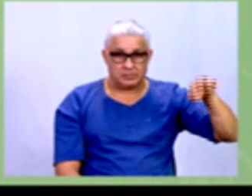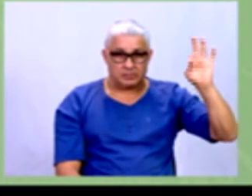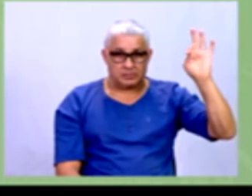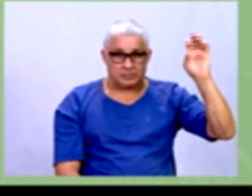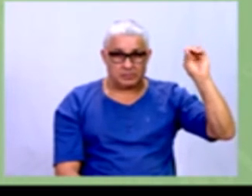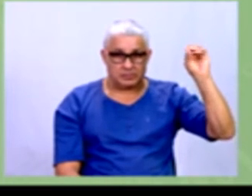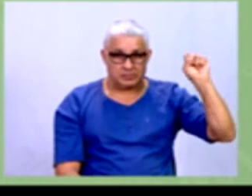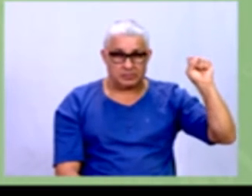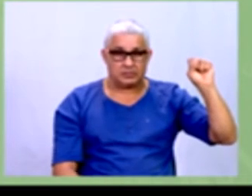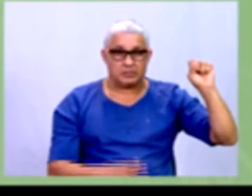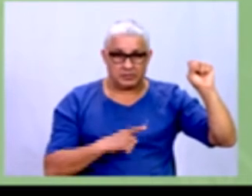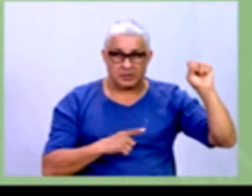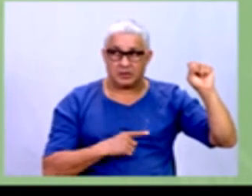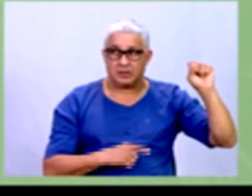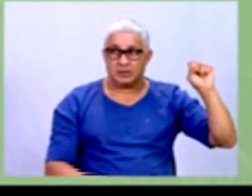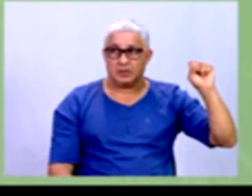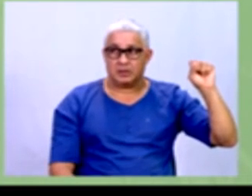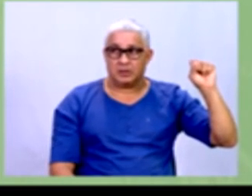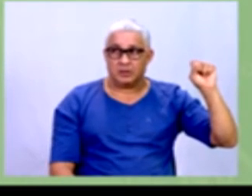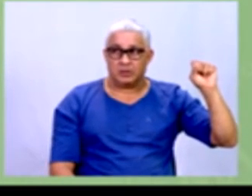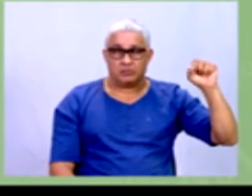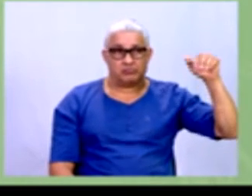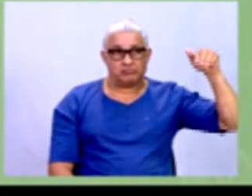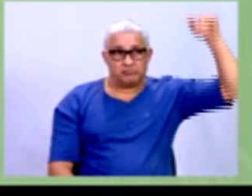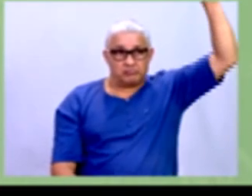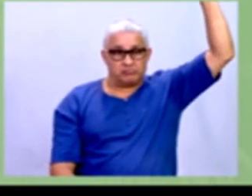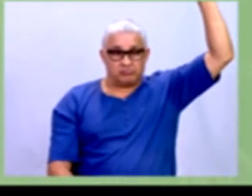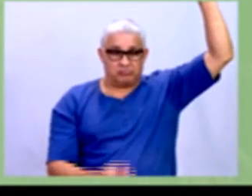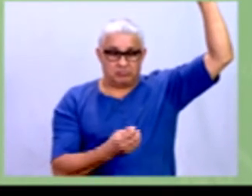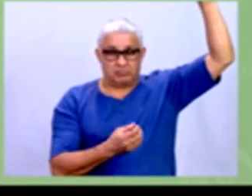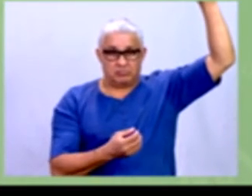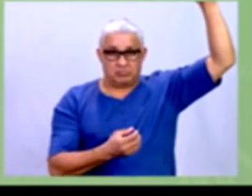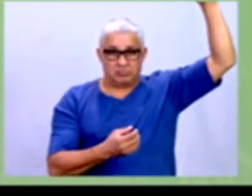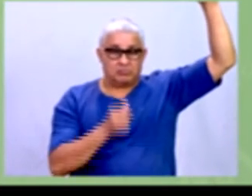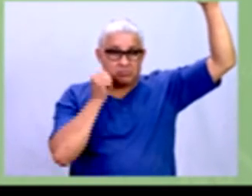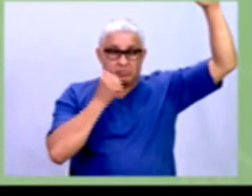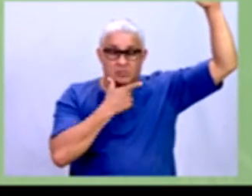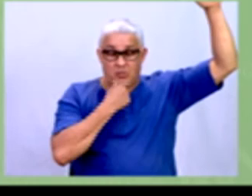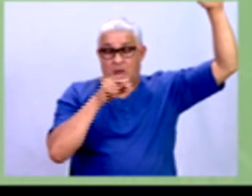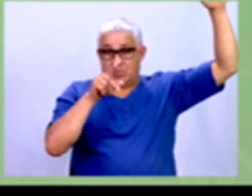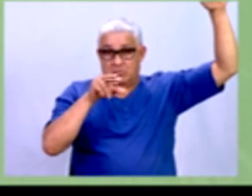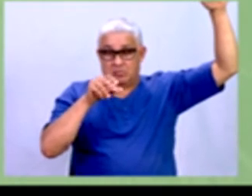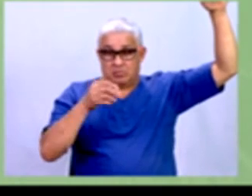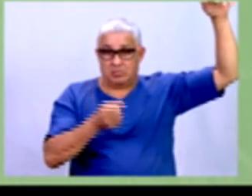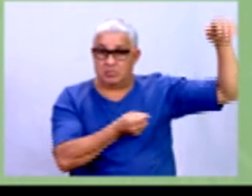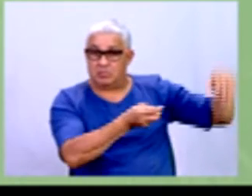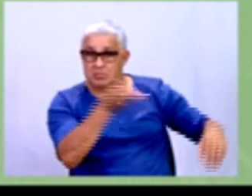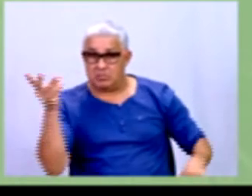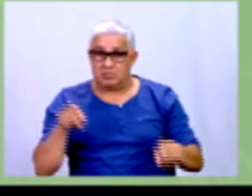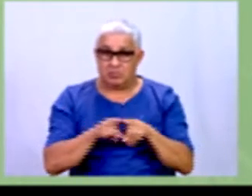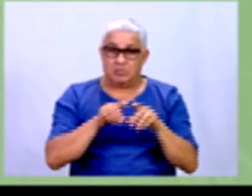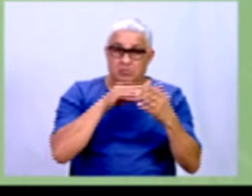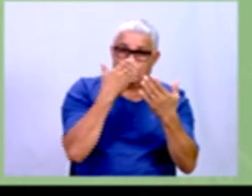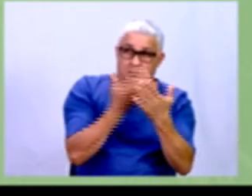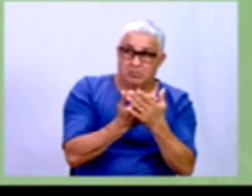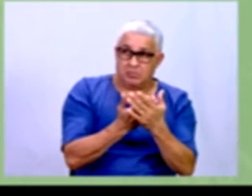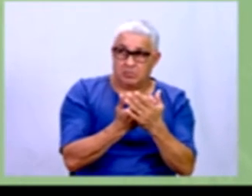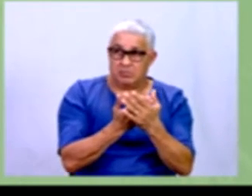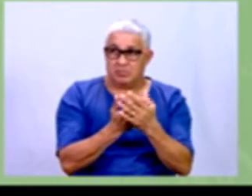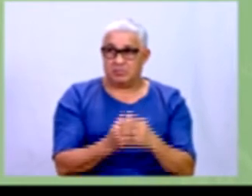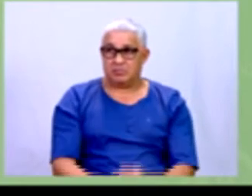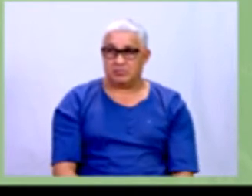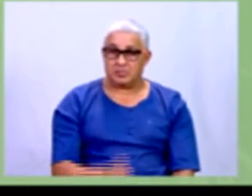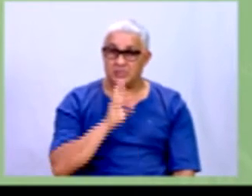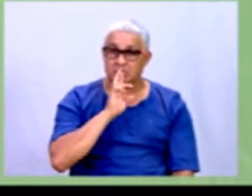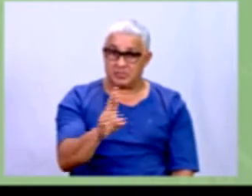estatura, número de irmãos e a escolaridade, né? Então vamos lá, acabei de dar uma resposta, né?